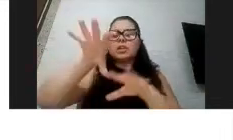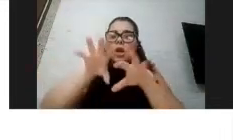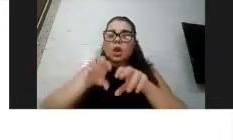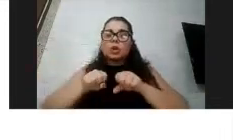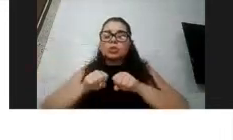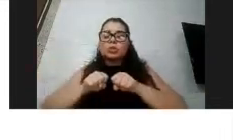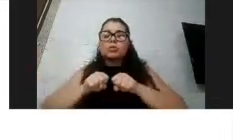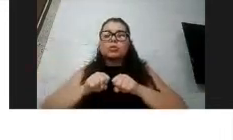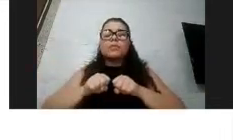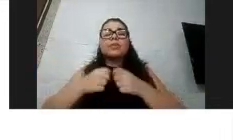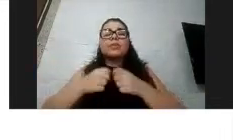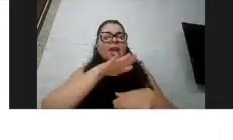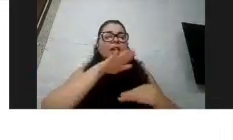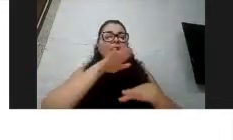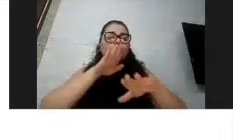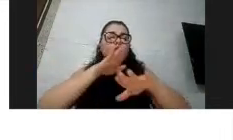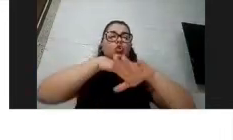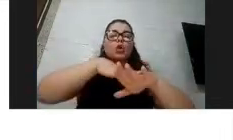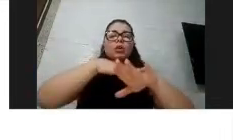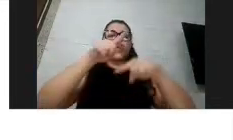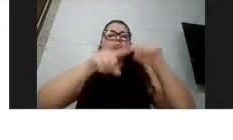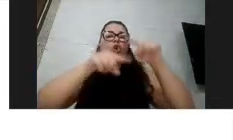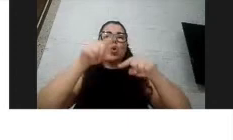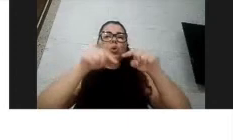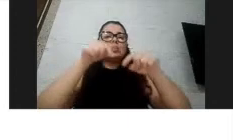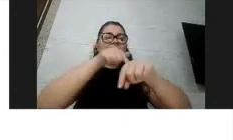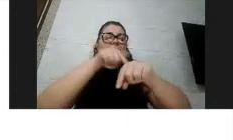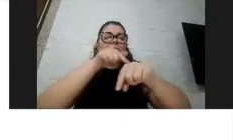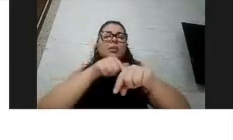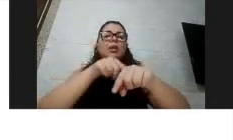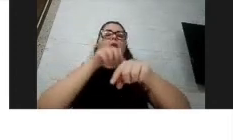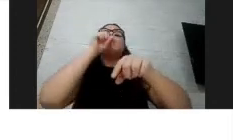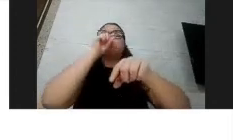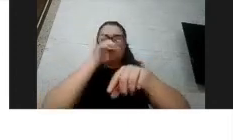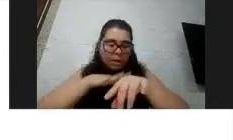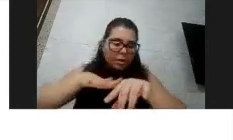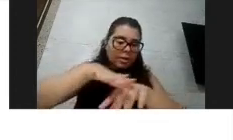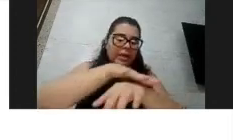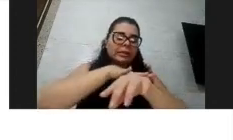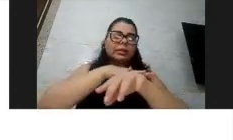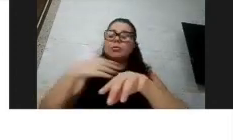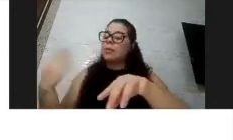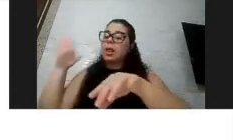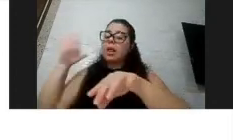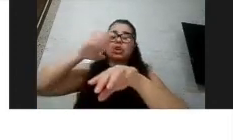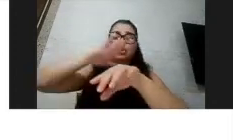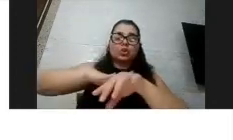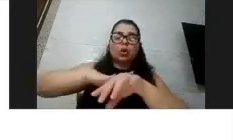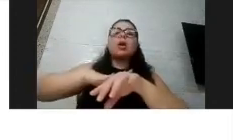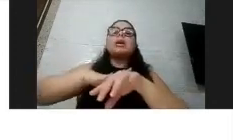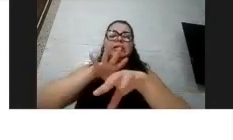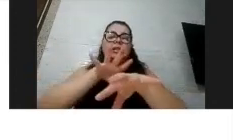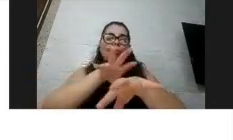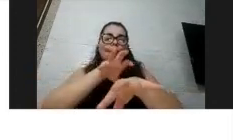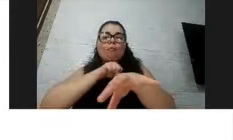em superfícies contaminadas. a gente já sabe disso, papel, metal, plástico.